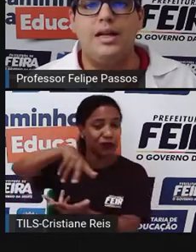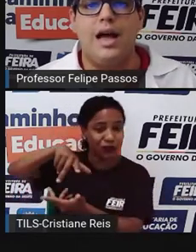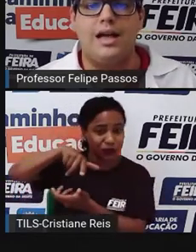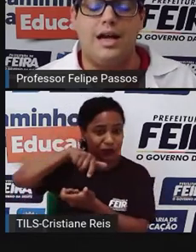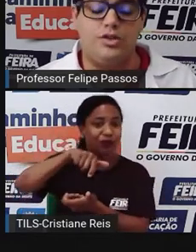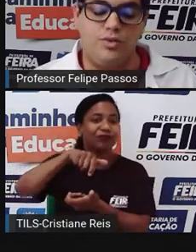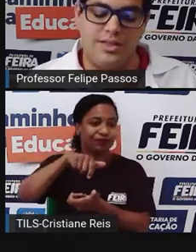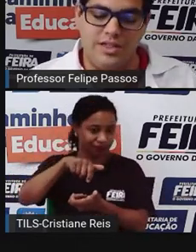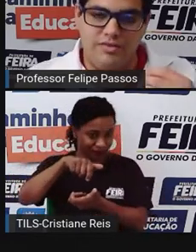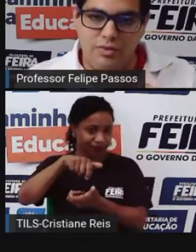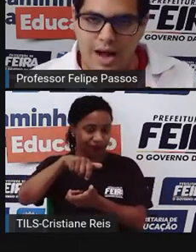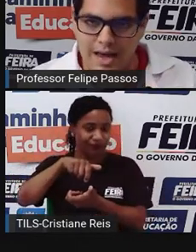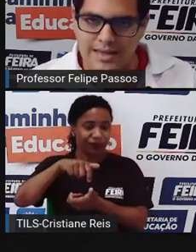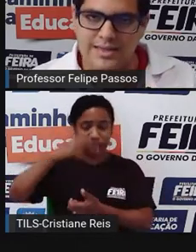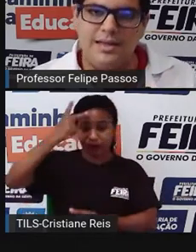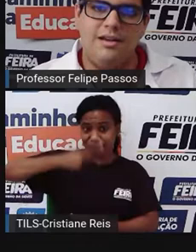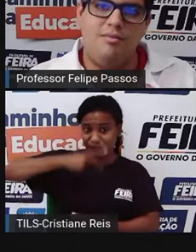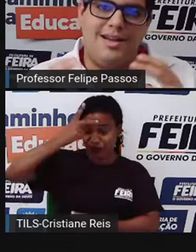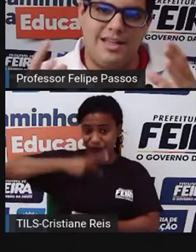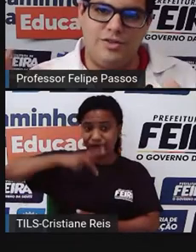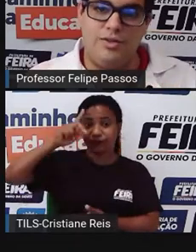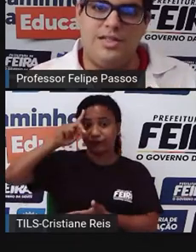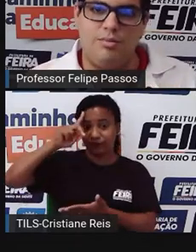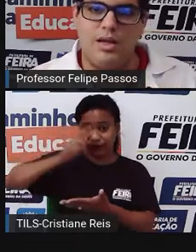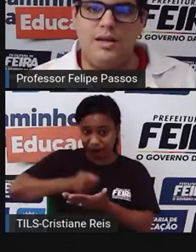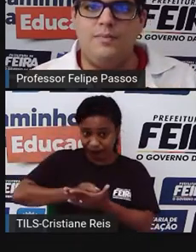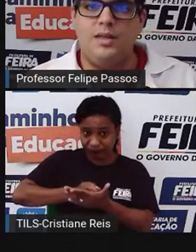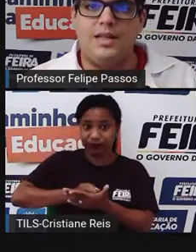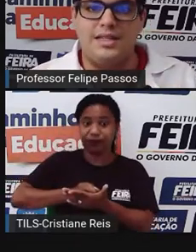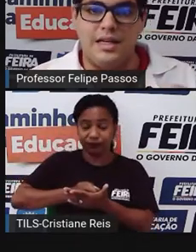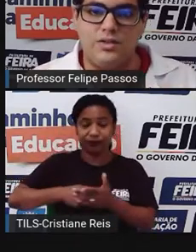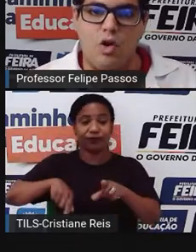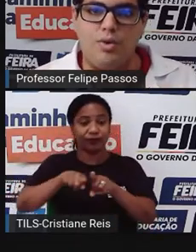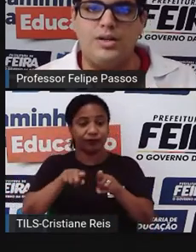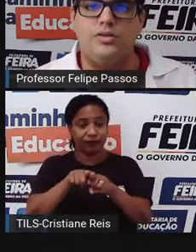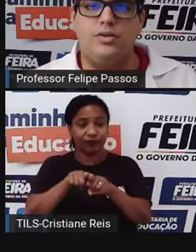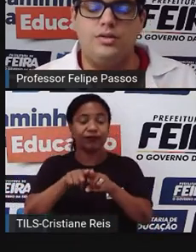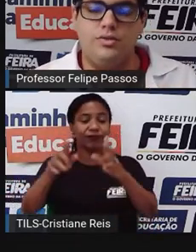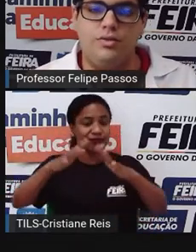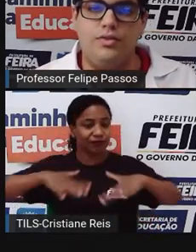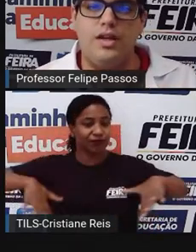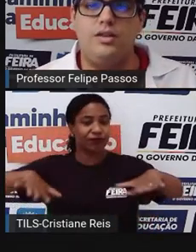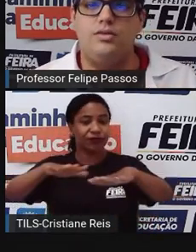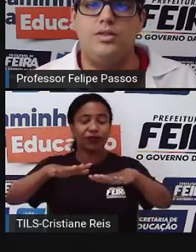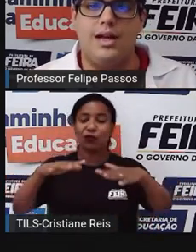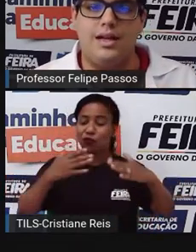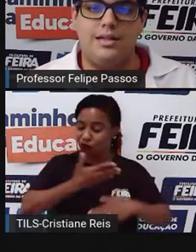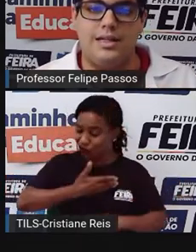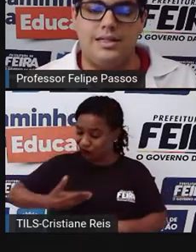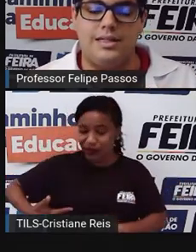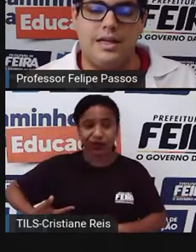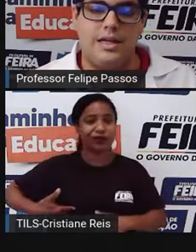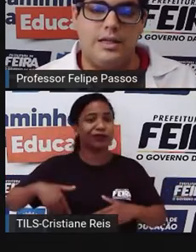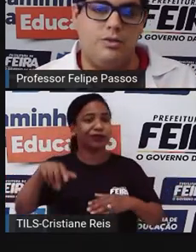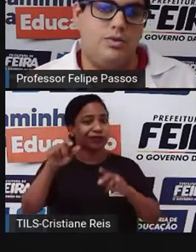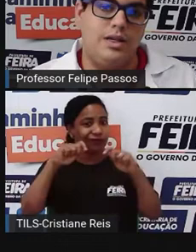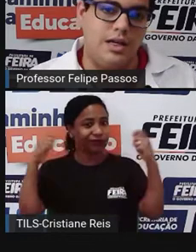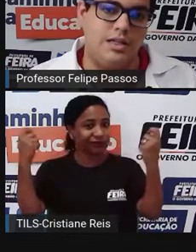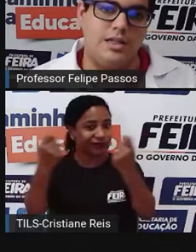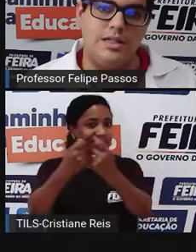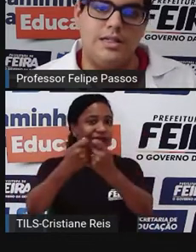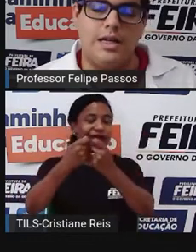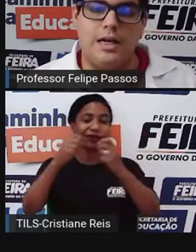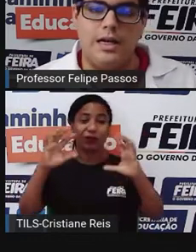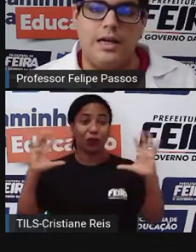atitudes individuais, mas atitudes também das grandes corporações, dos governos, dos